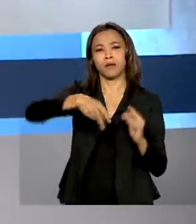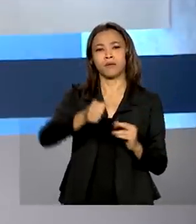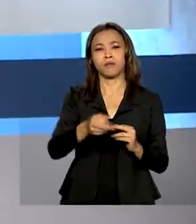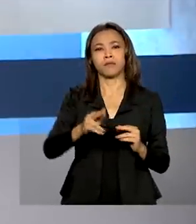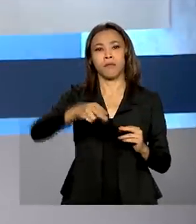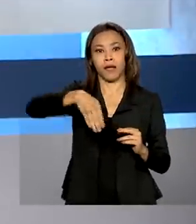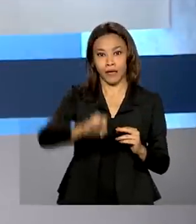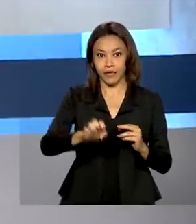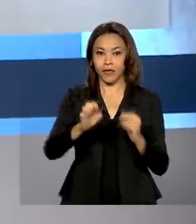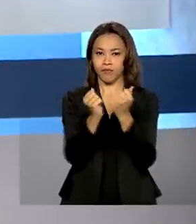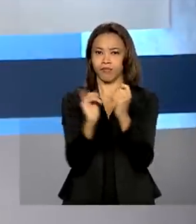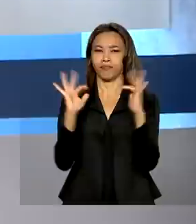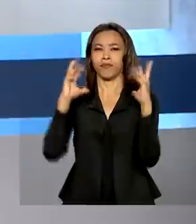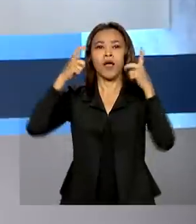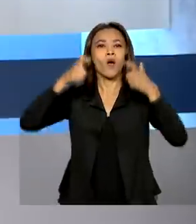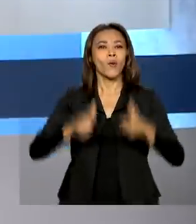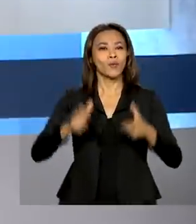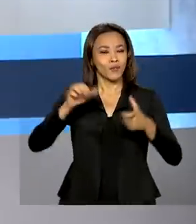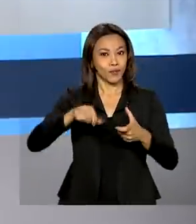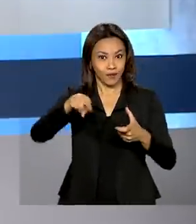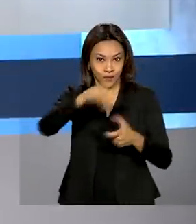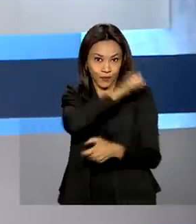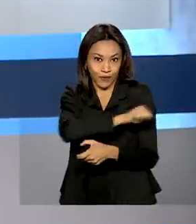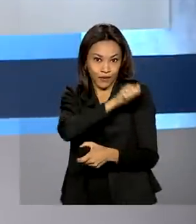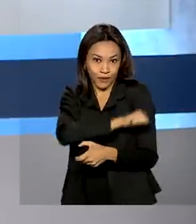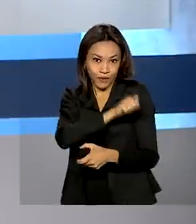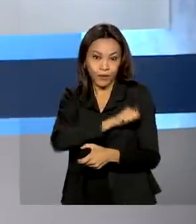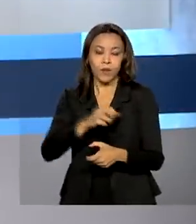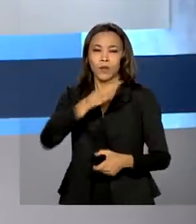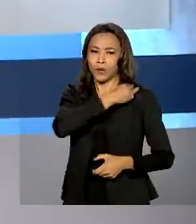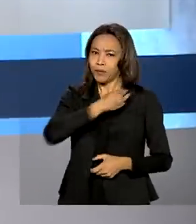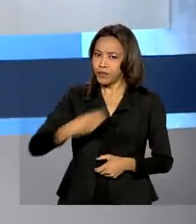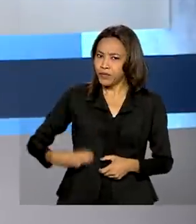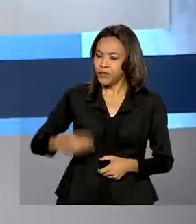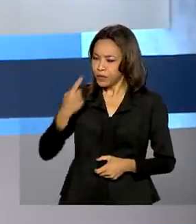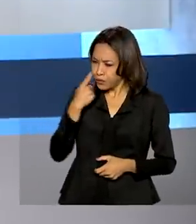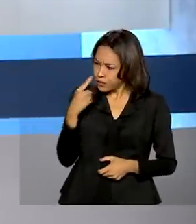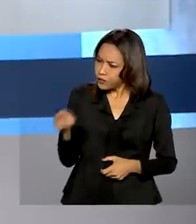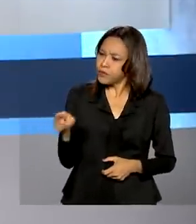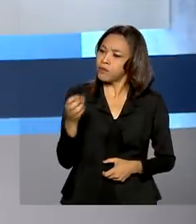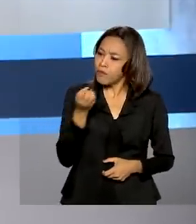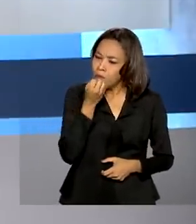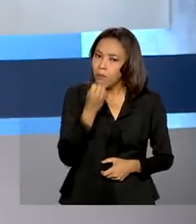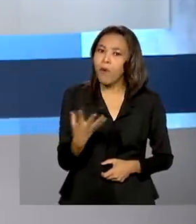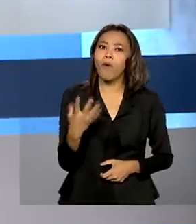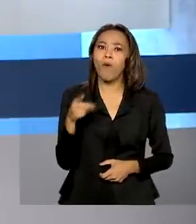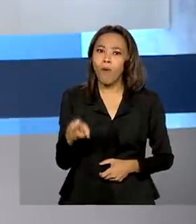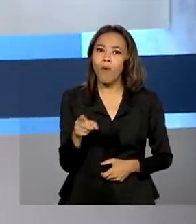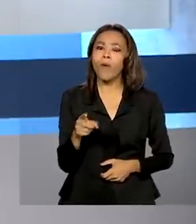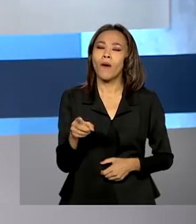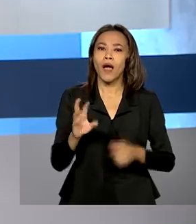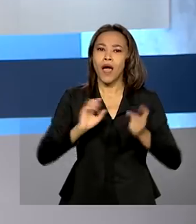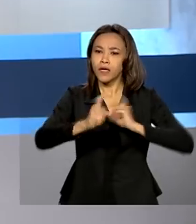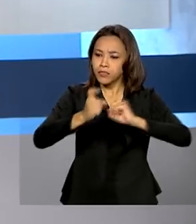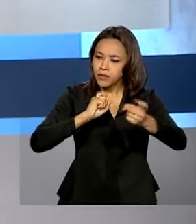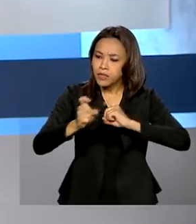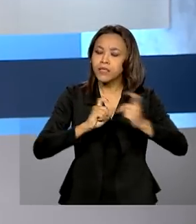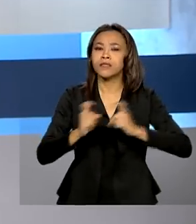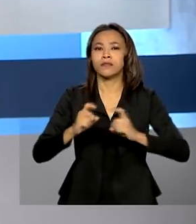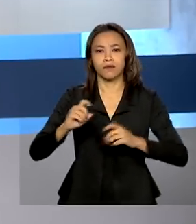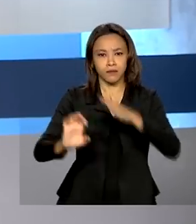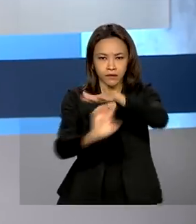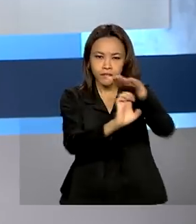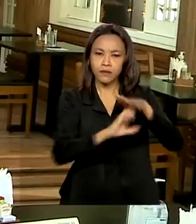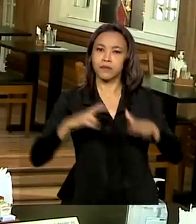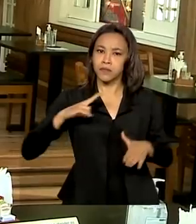Jardim Botânico, no Rio de Janeiro, o ministro do Meio Ambiente viu de perto como as concessões podem aliar preservação e geração de